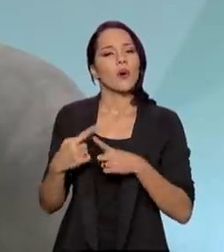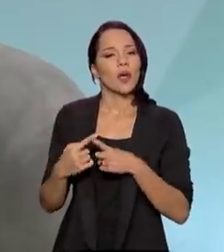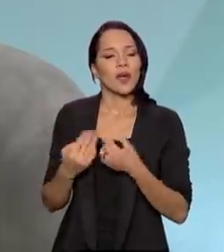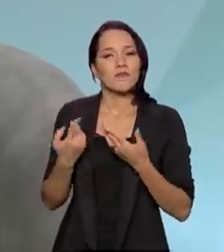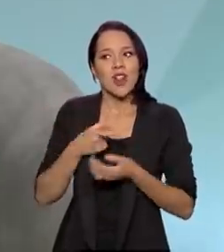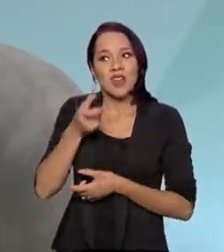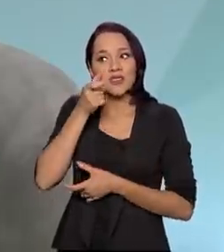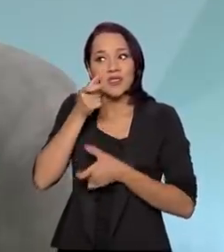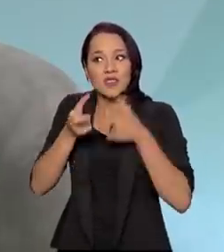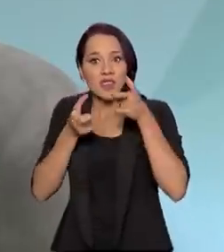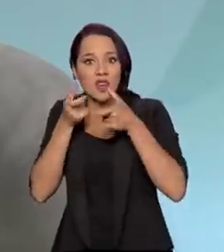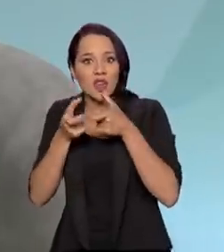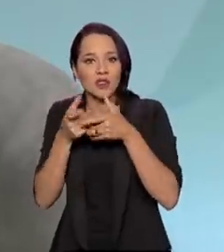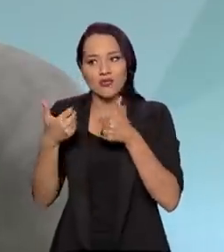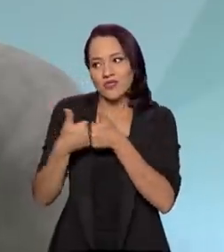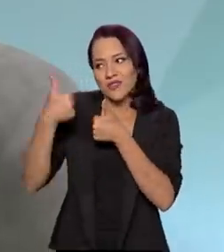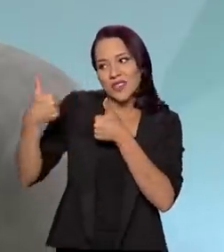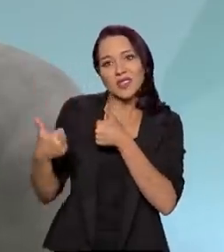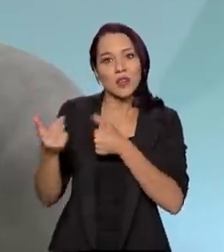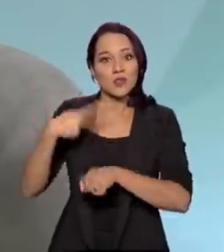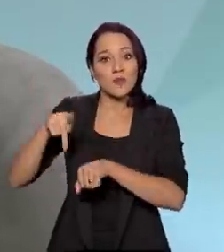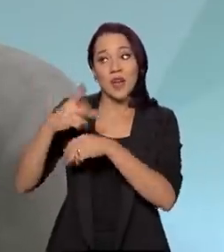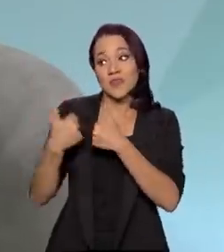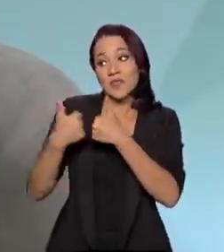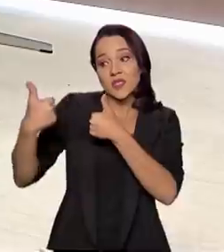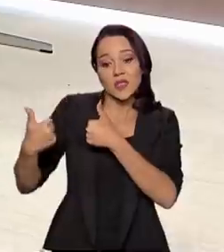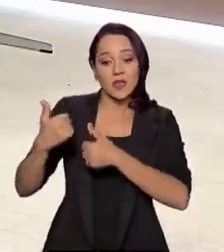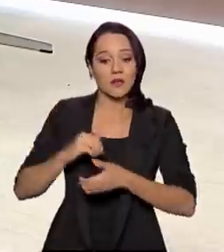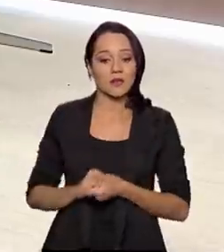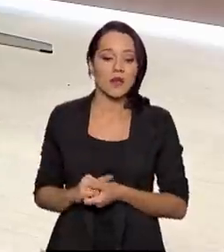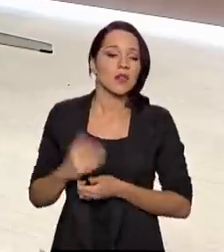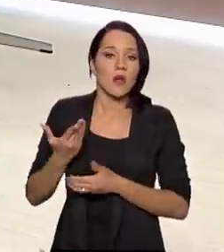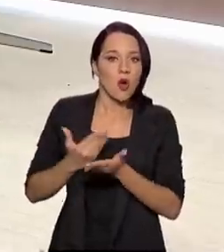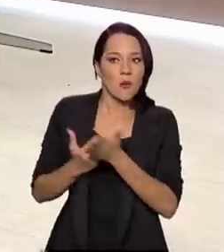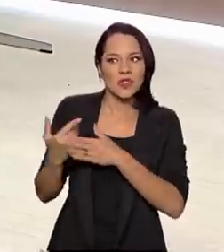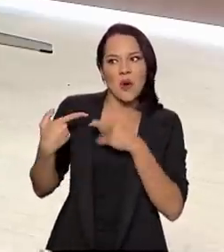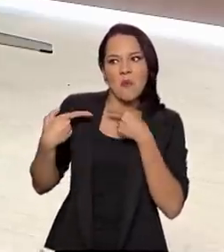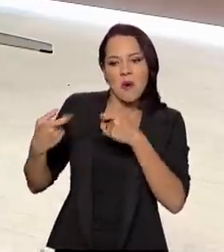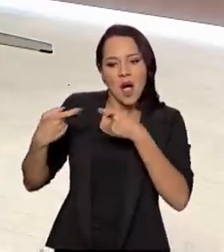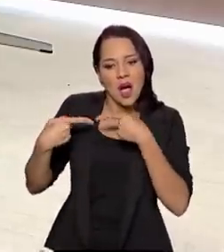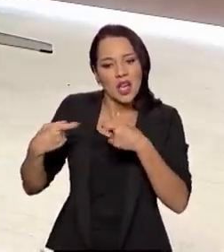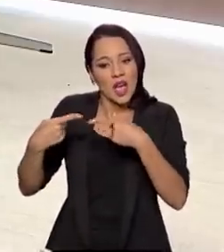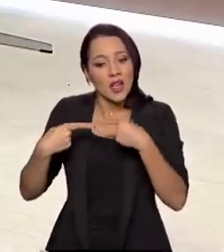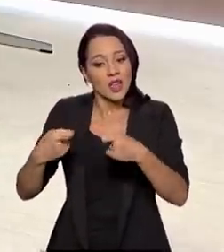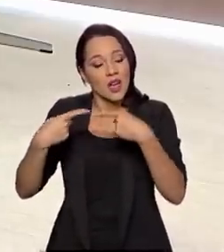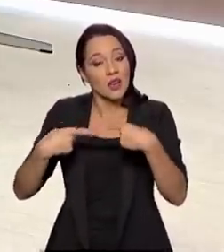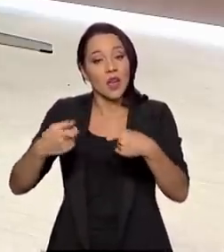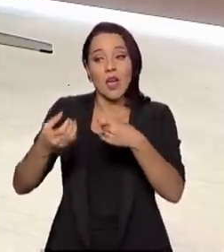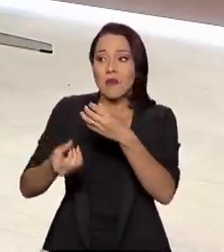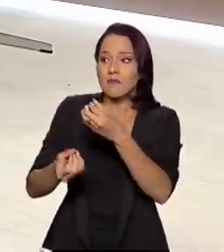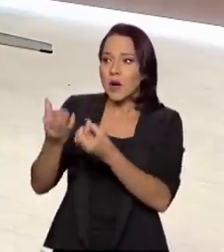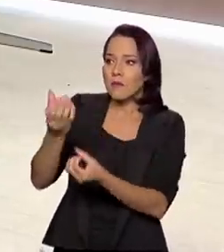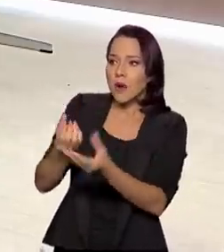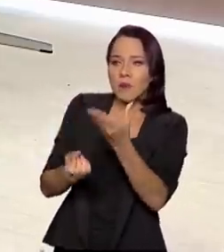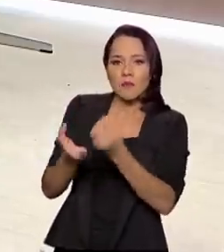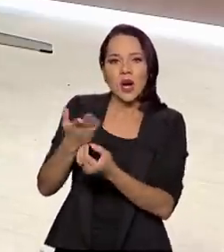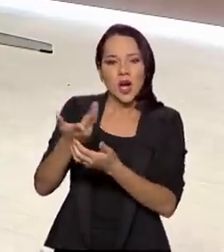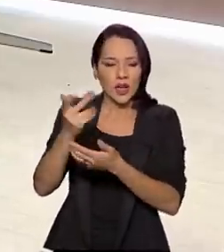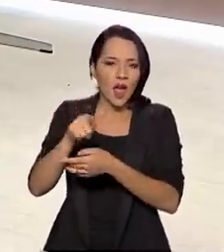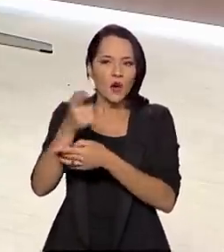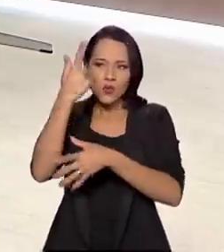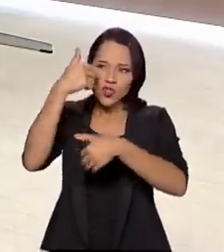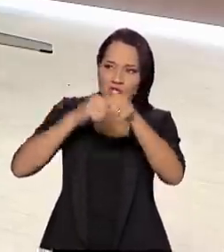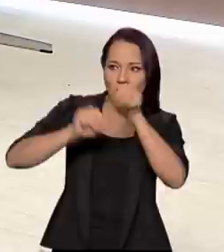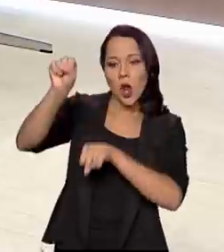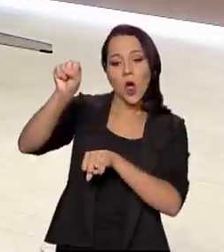das ambições dos nossos vizinhos. Nós começamos a enfrentar seguidas guerras e foram surgindo os heróis que